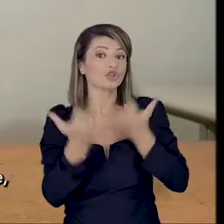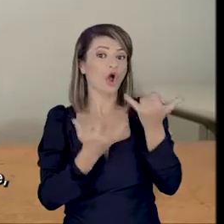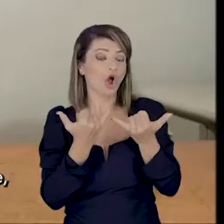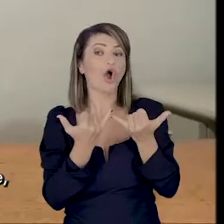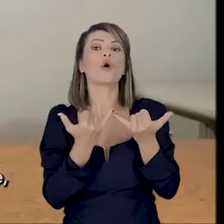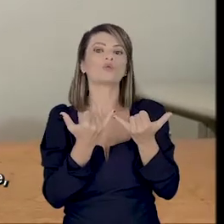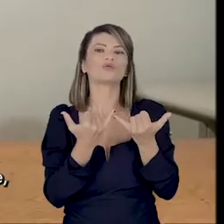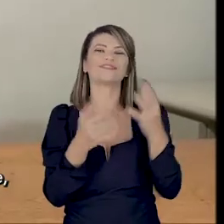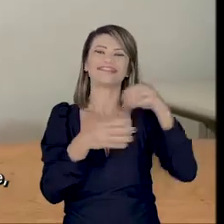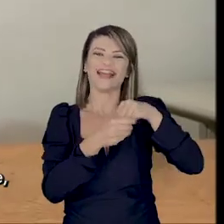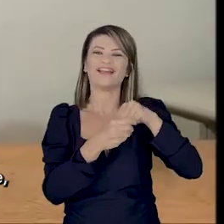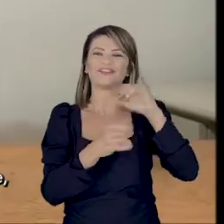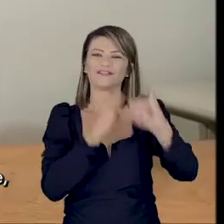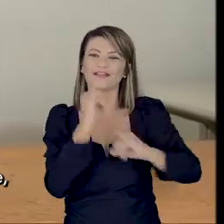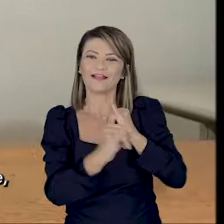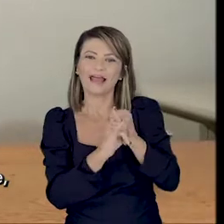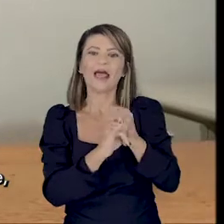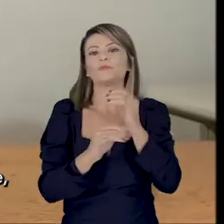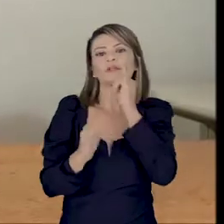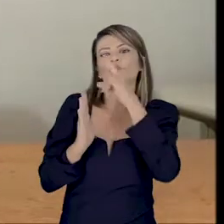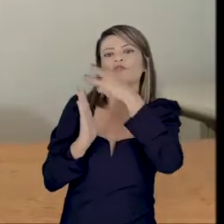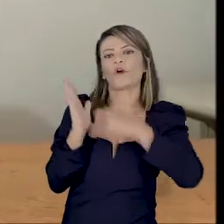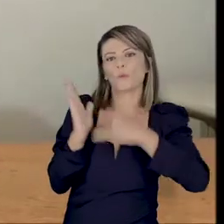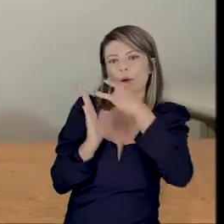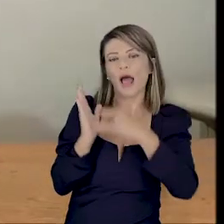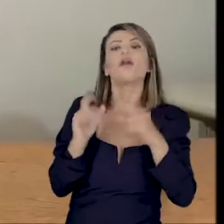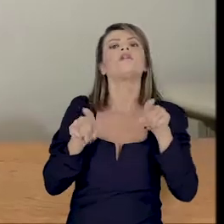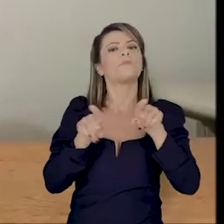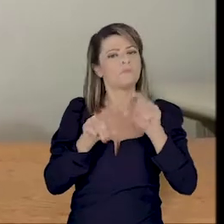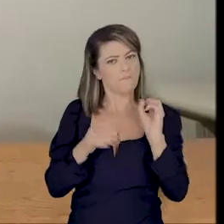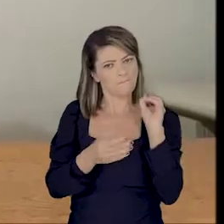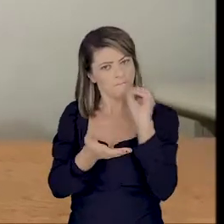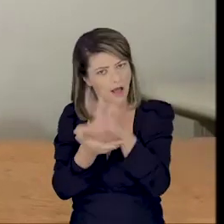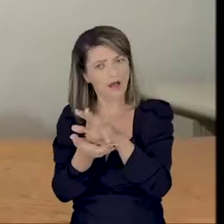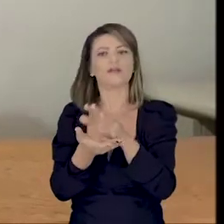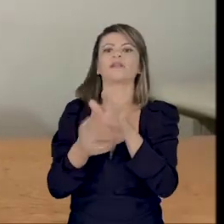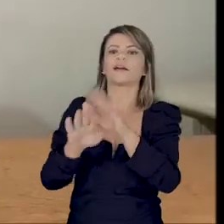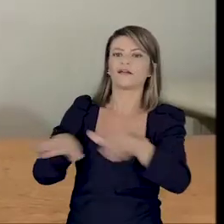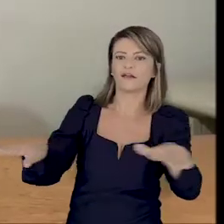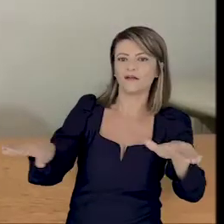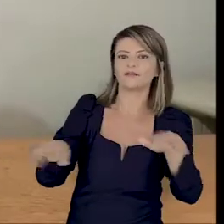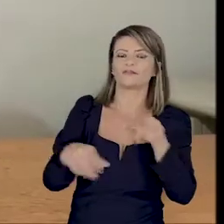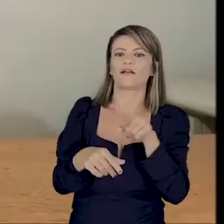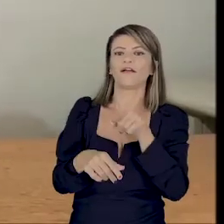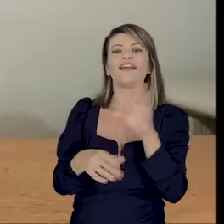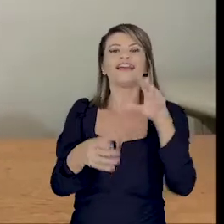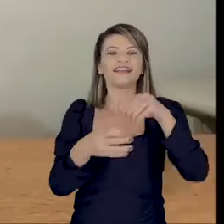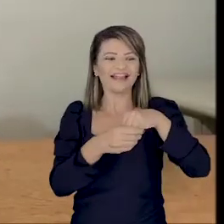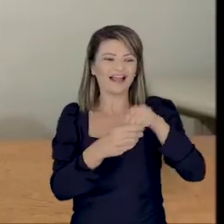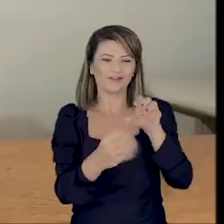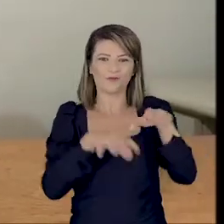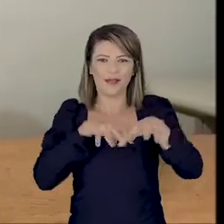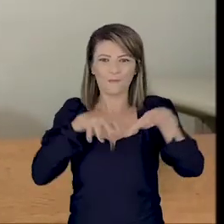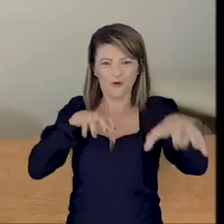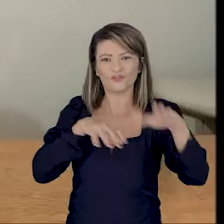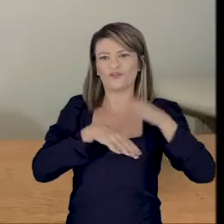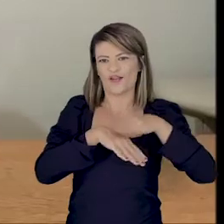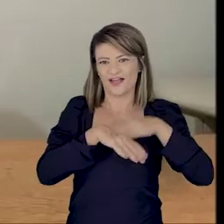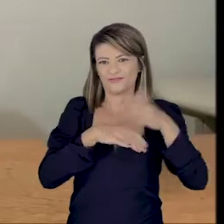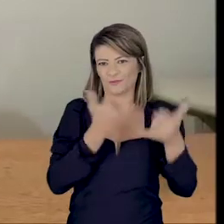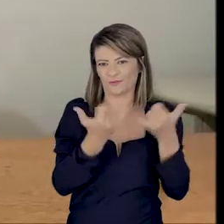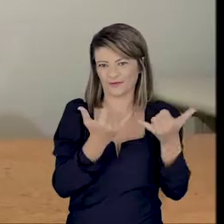online através de formulários que a gente também envia para as crianças e trabalha nos atendimentos remotos.